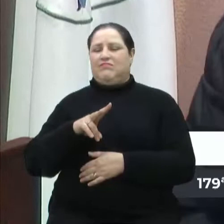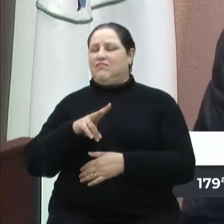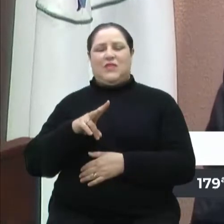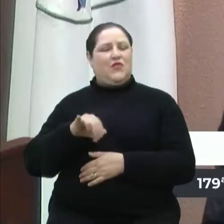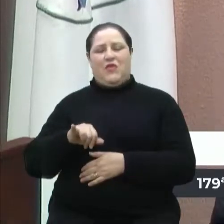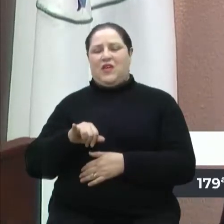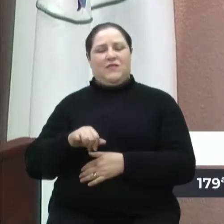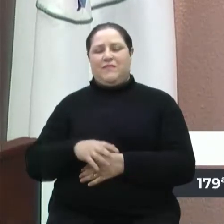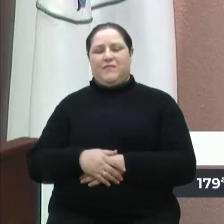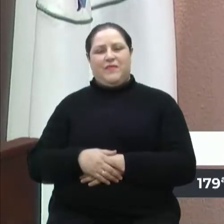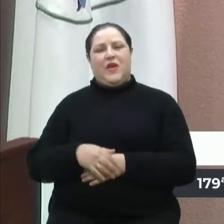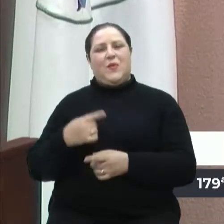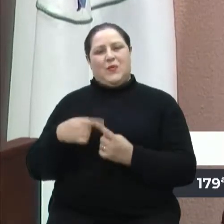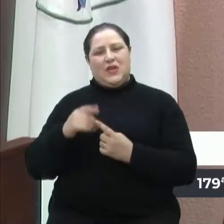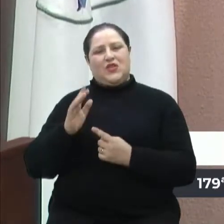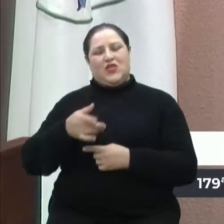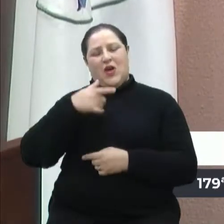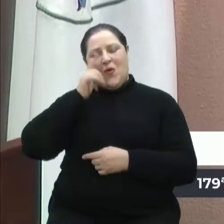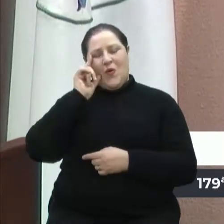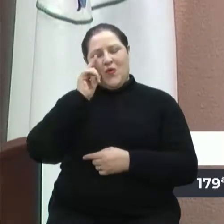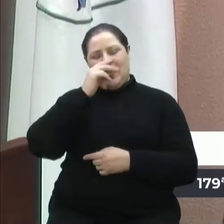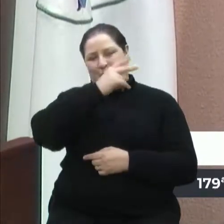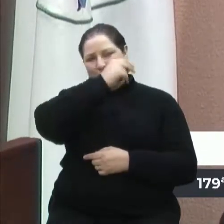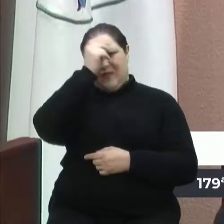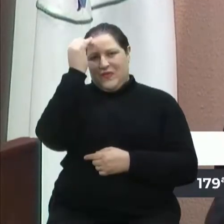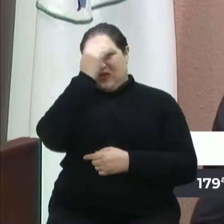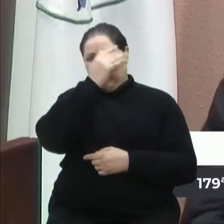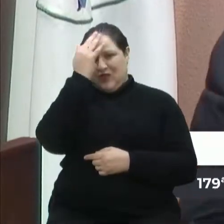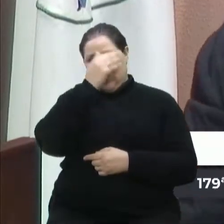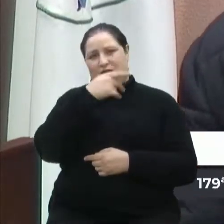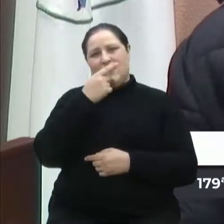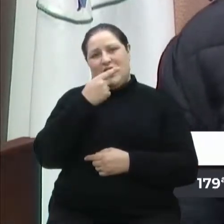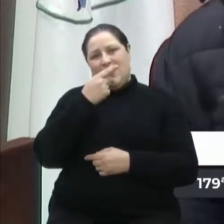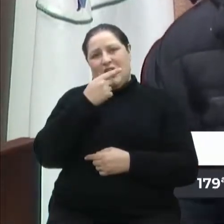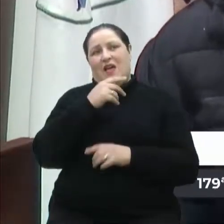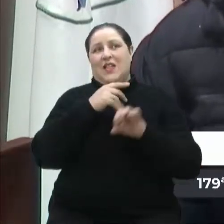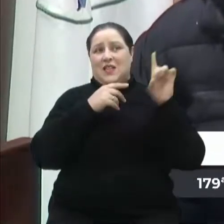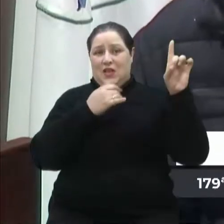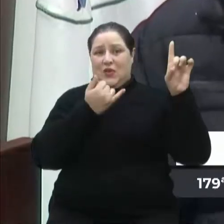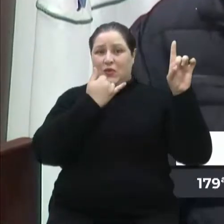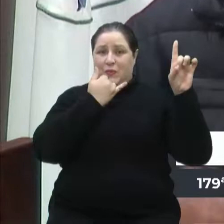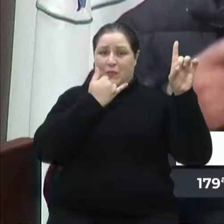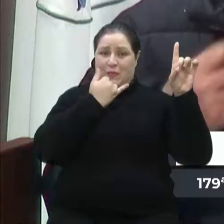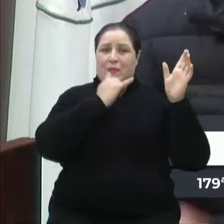o prefeito Adiló falou ontem, Deus perdoa, a natureza não perdoa.